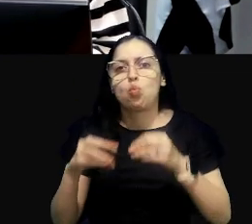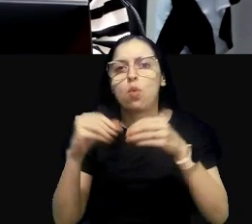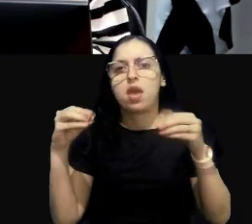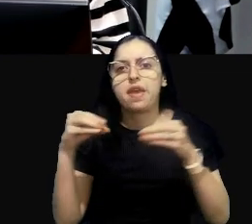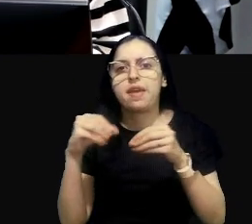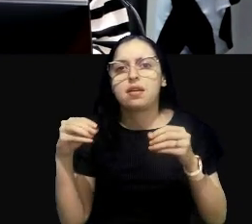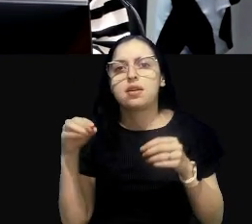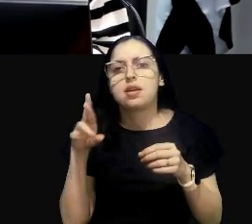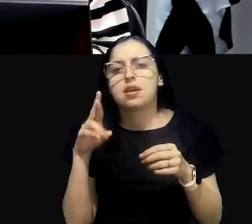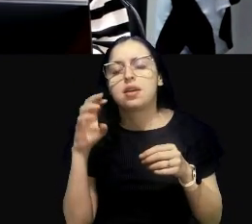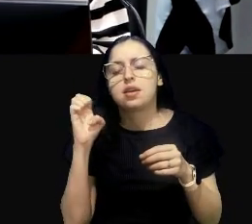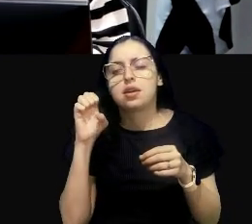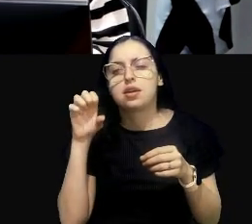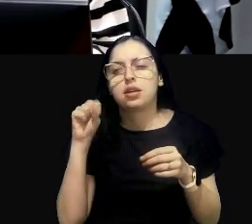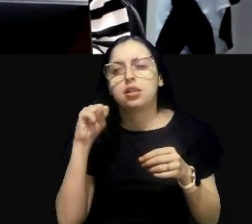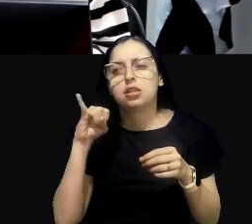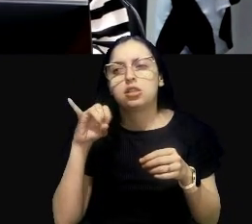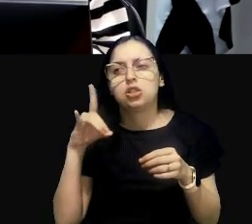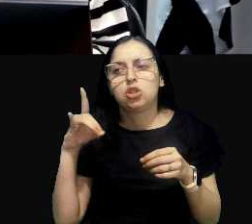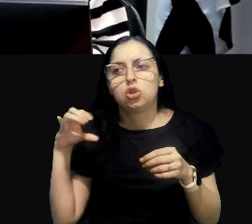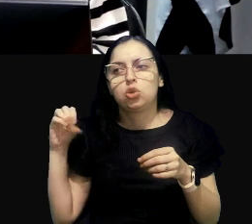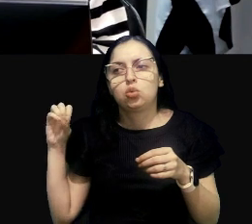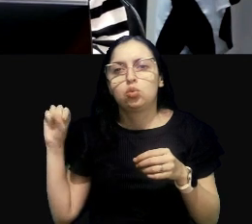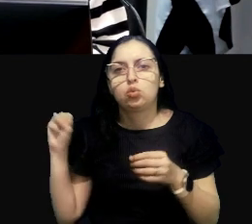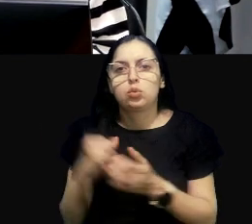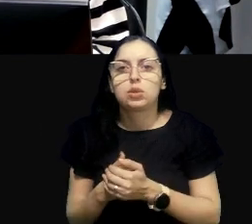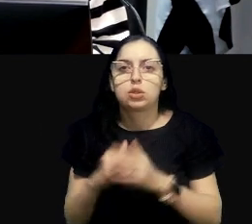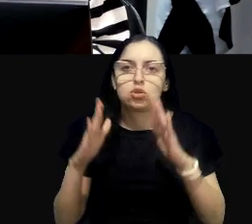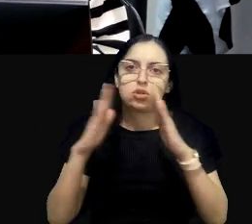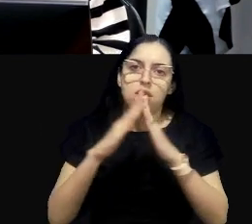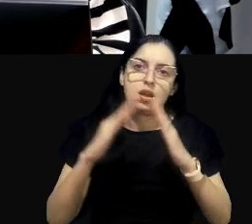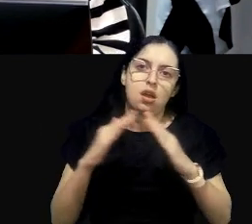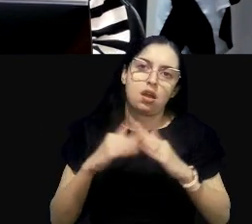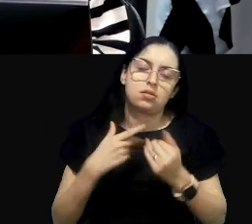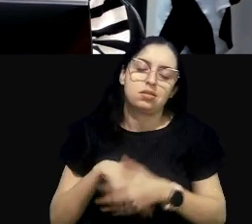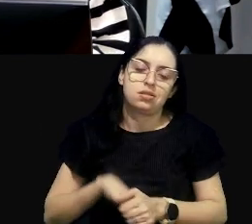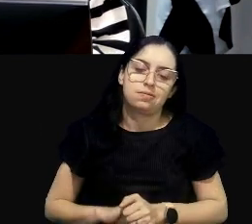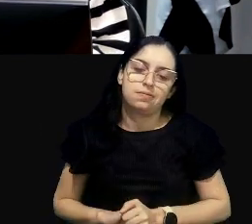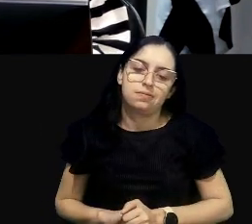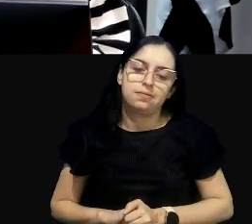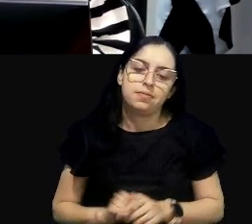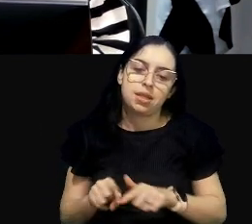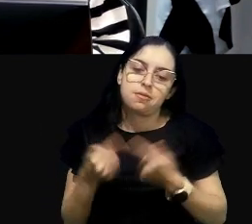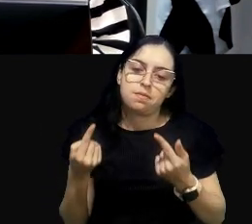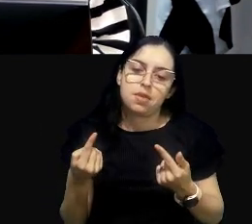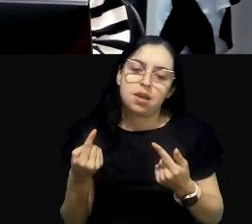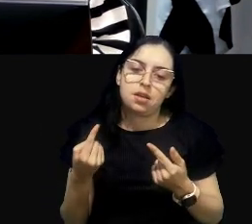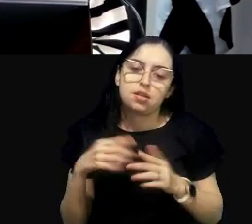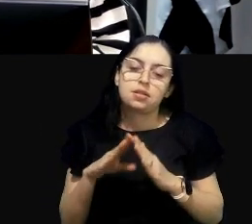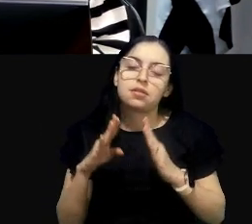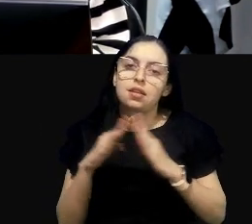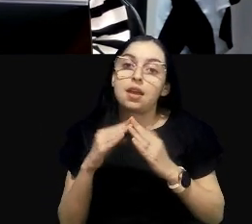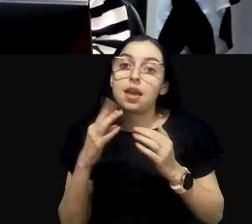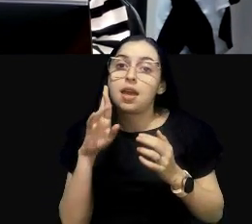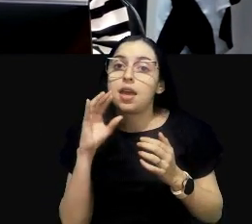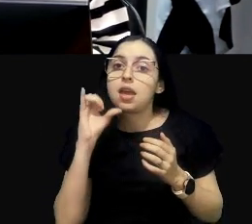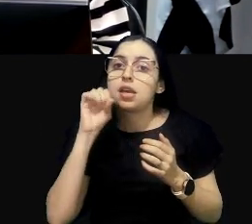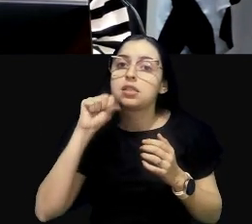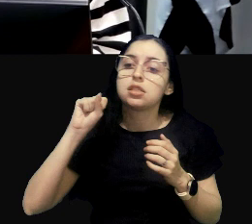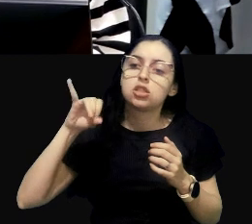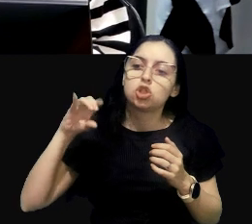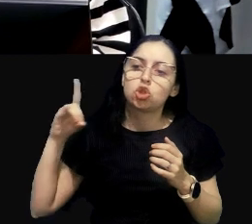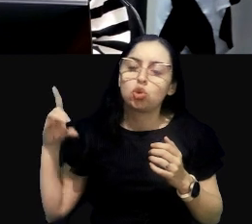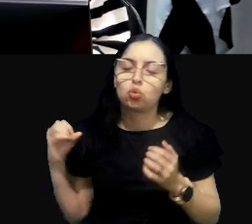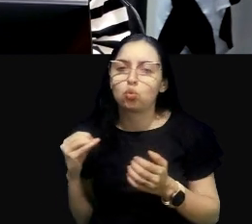produção de resíduos domiciliares. Mais de resíduos também, mas uma